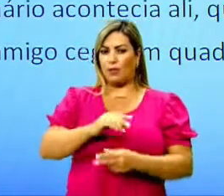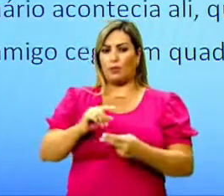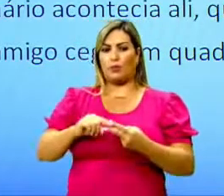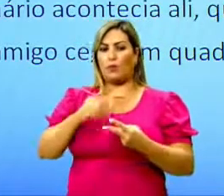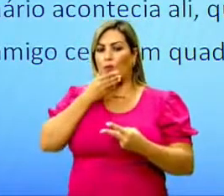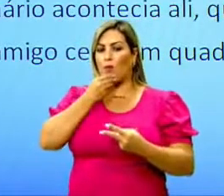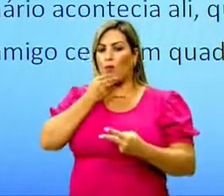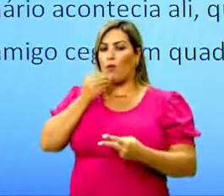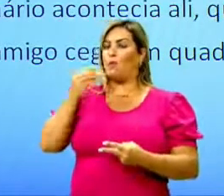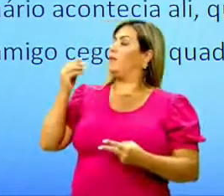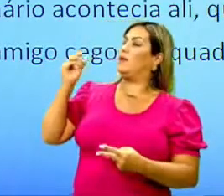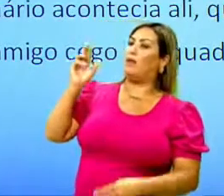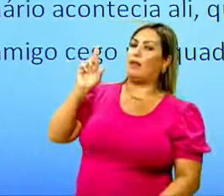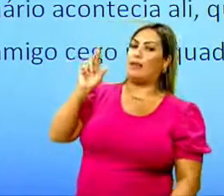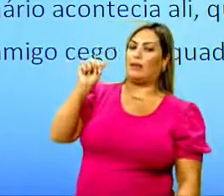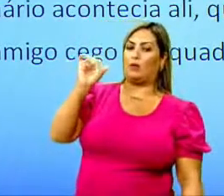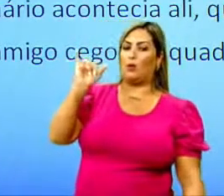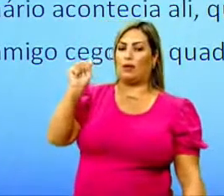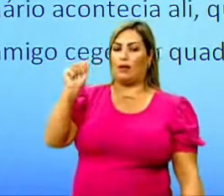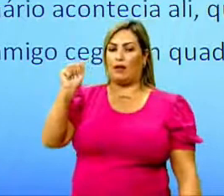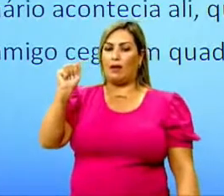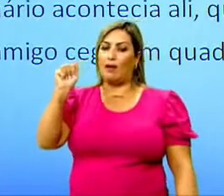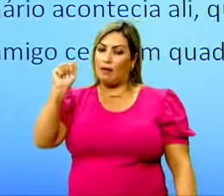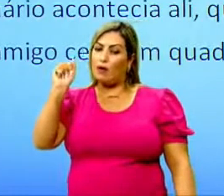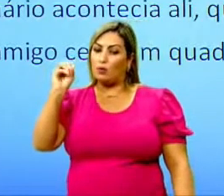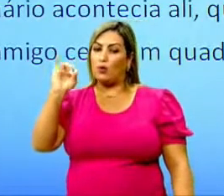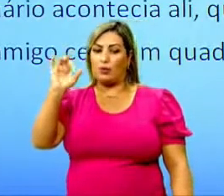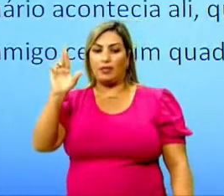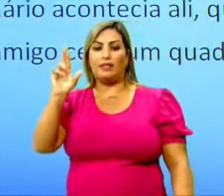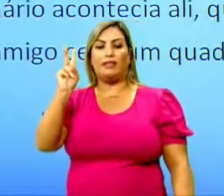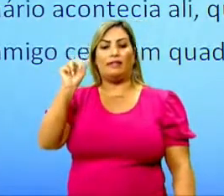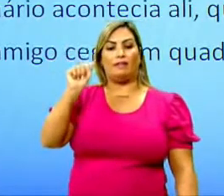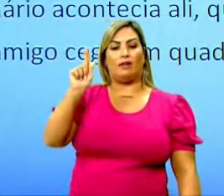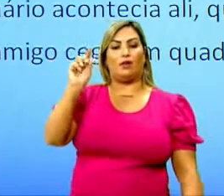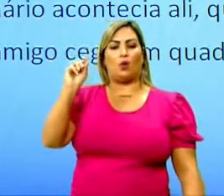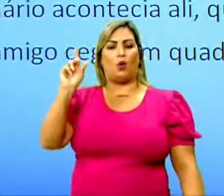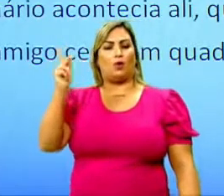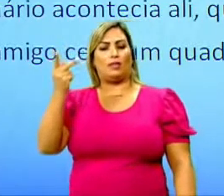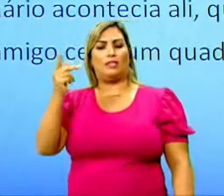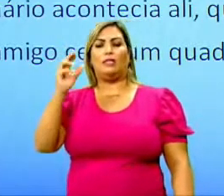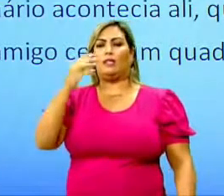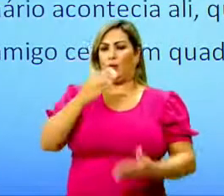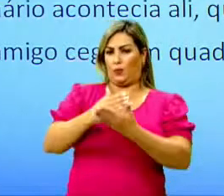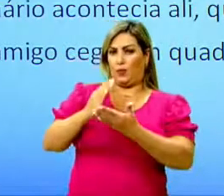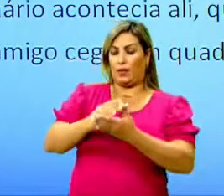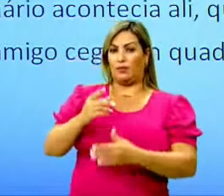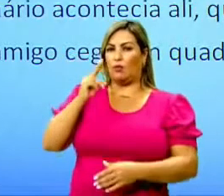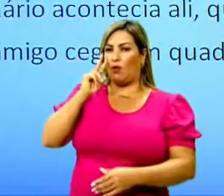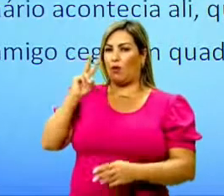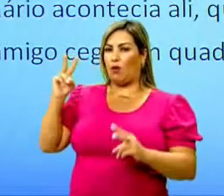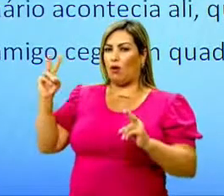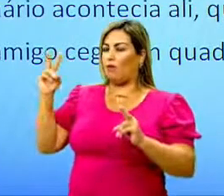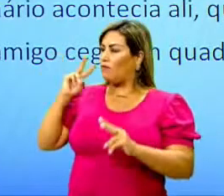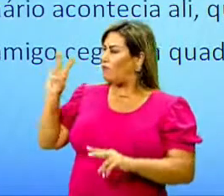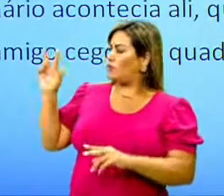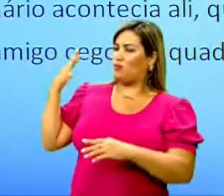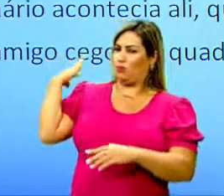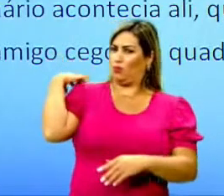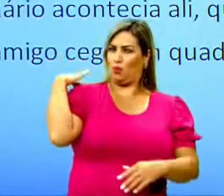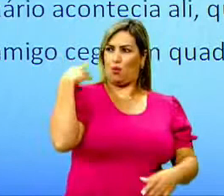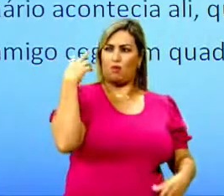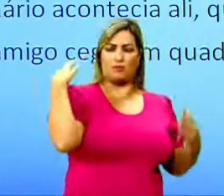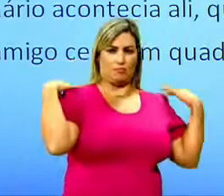Renoir, Van Gogh e o resto. Vistos de costas, pareciam apenas dois amigos conversando